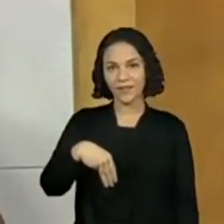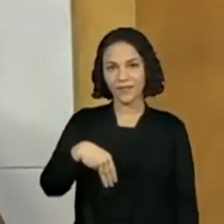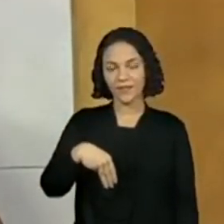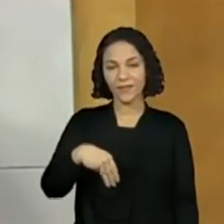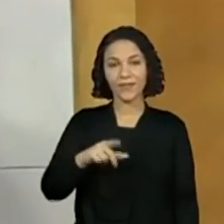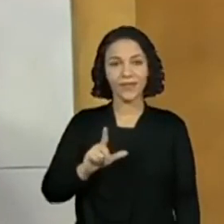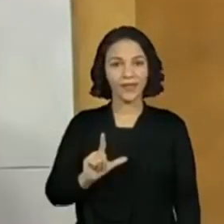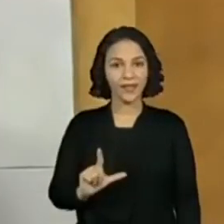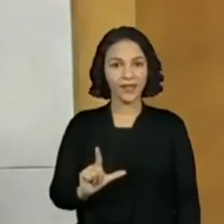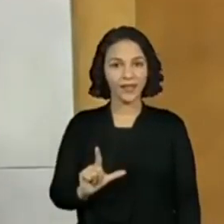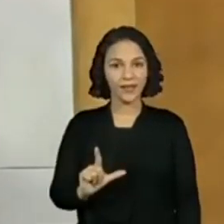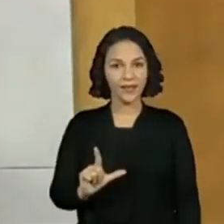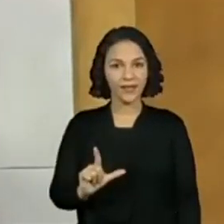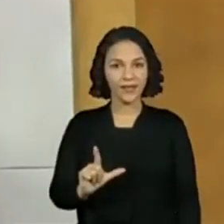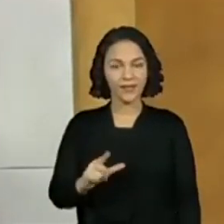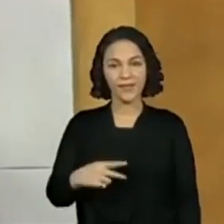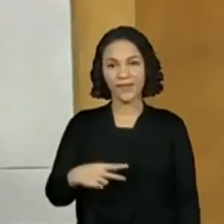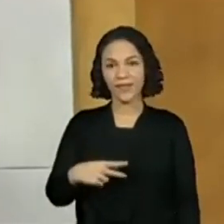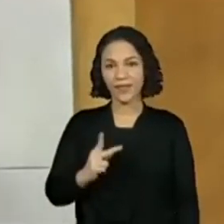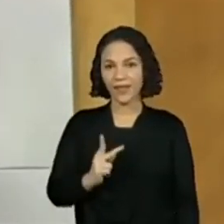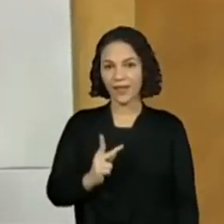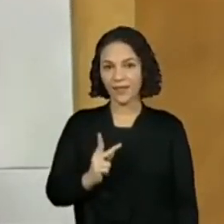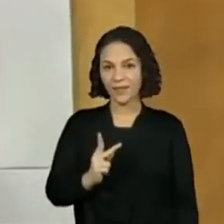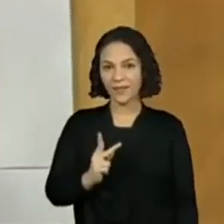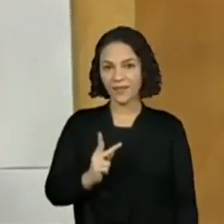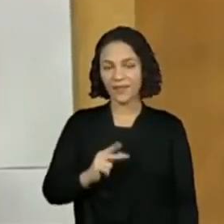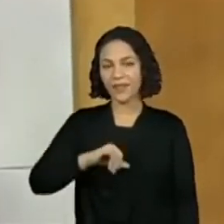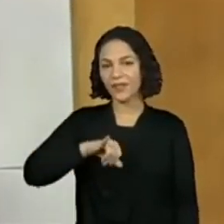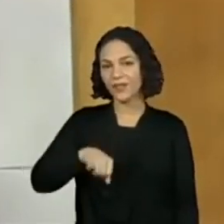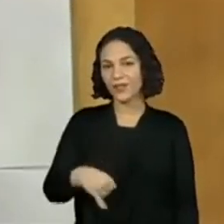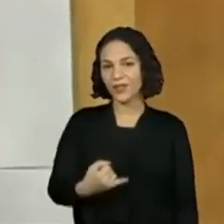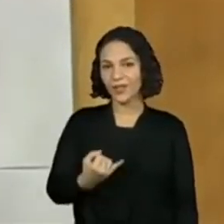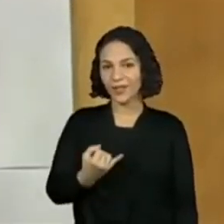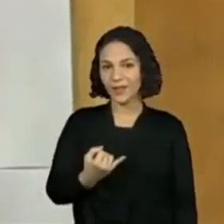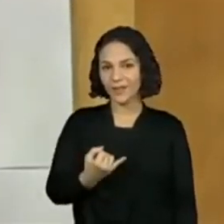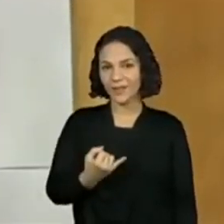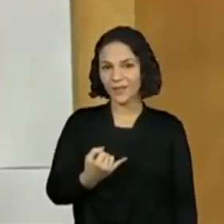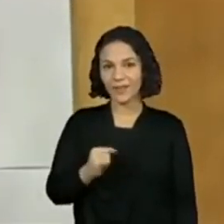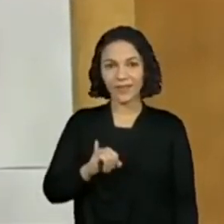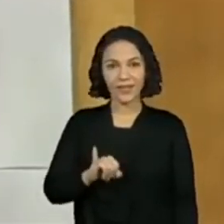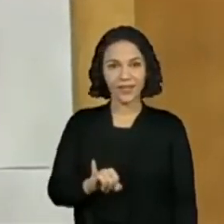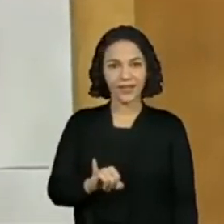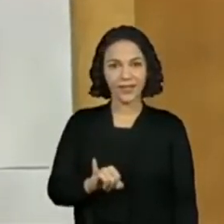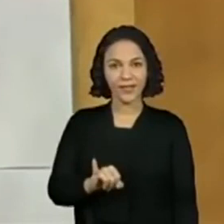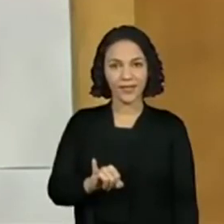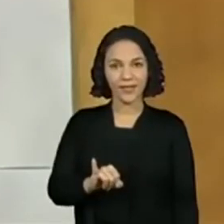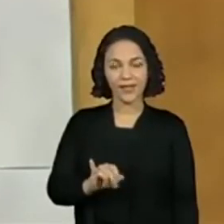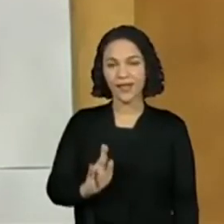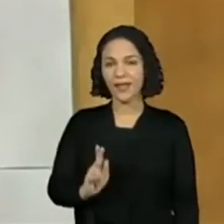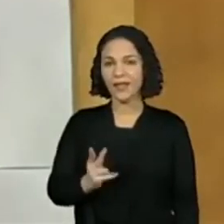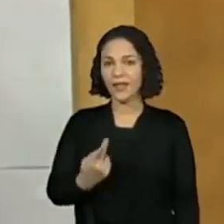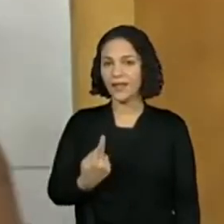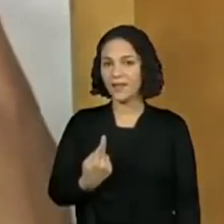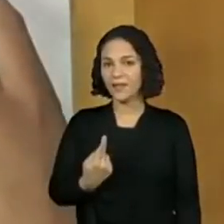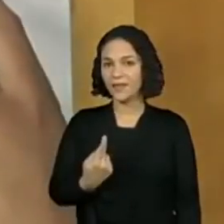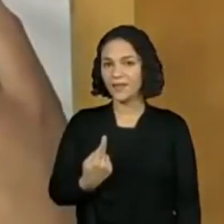L, K, J, I, H,